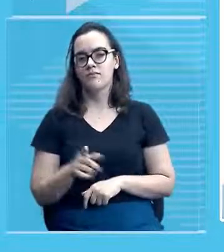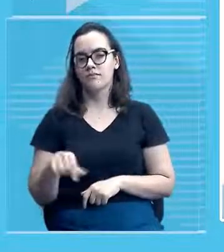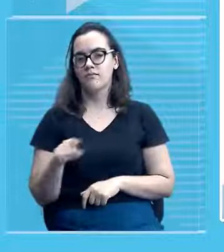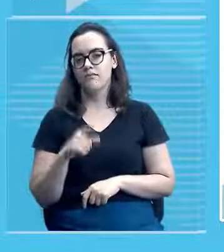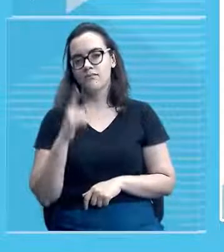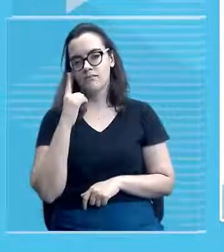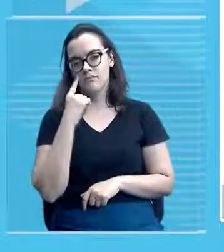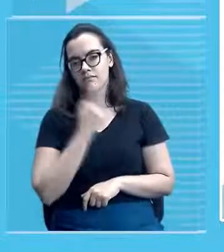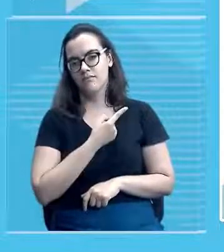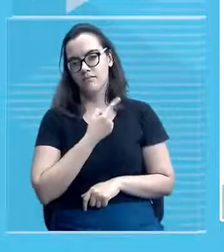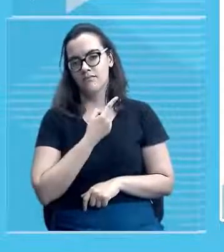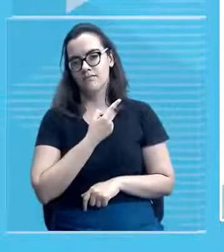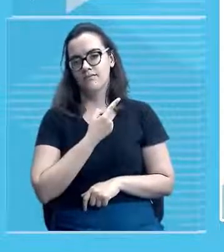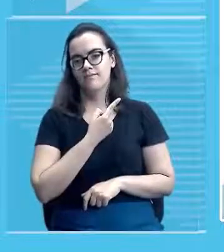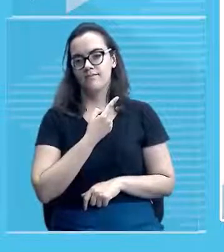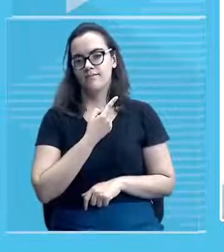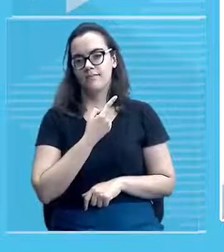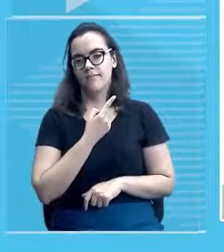como